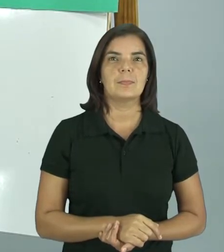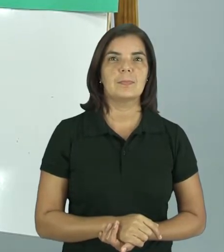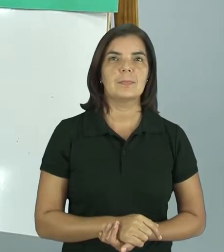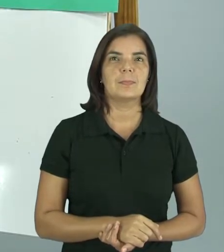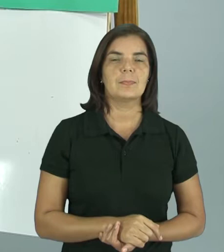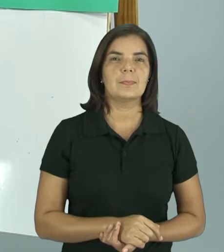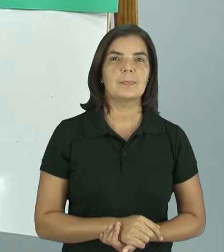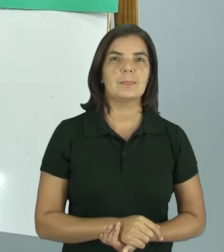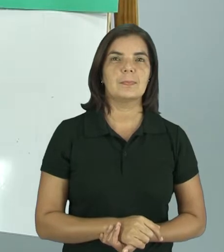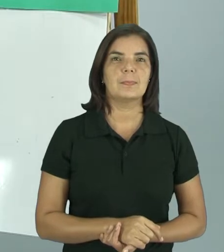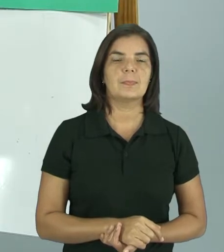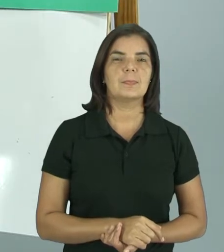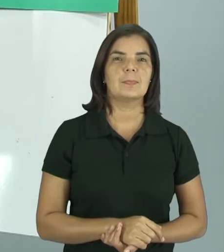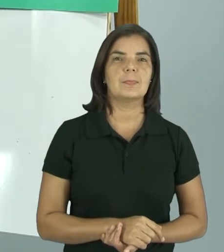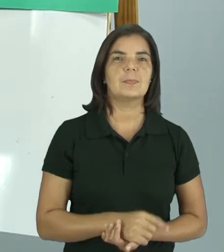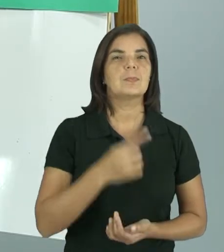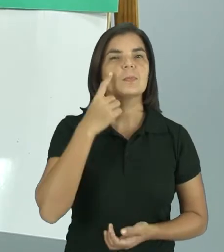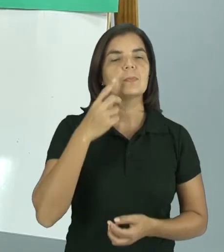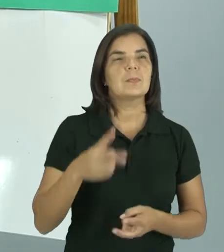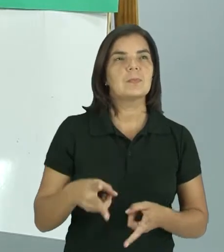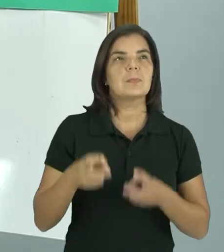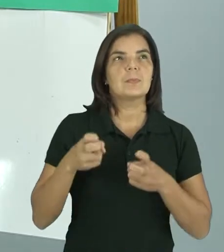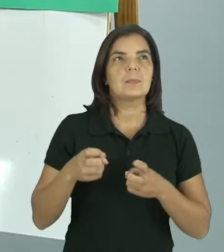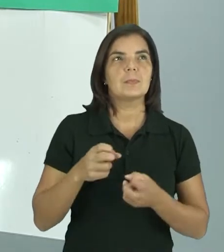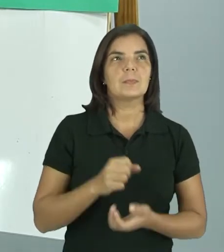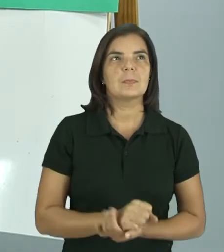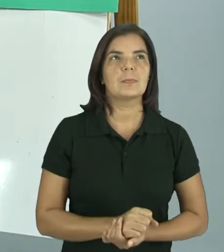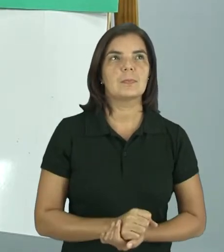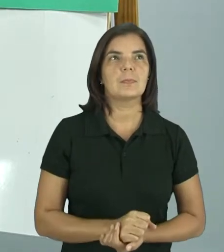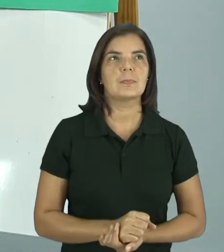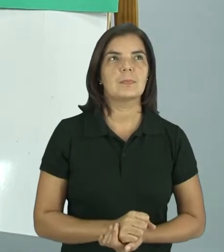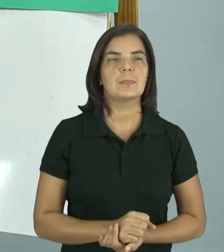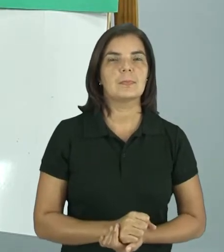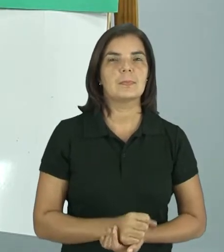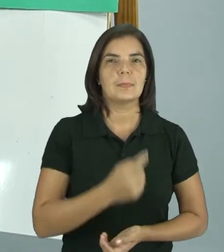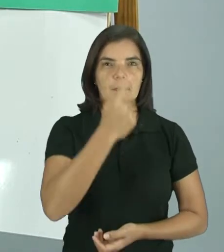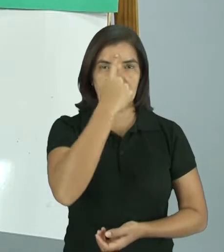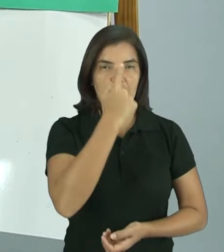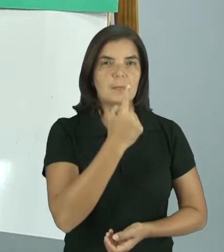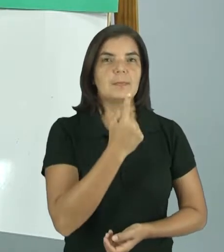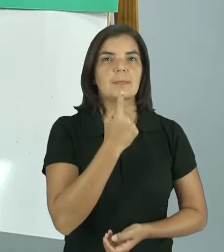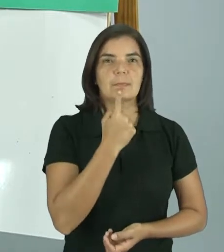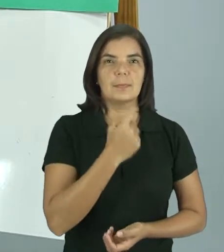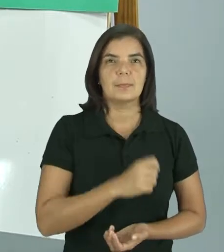O que vocês percebem nesta imagem?